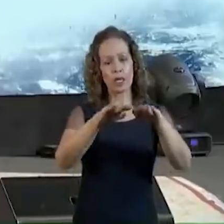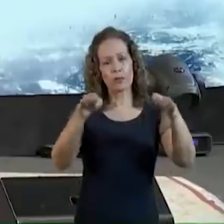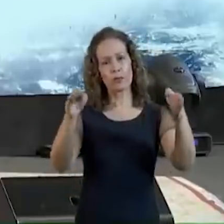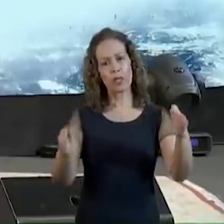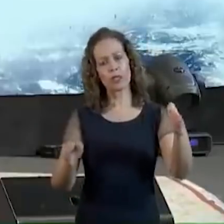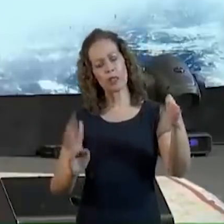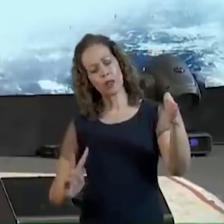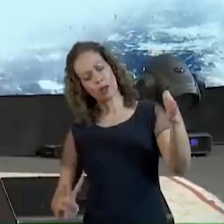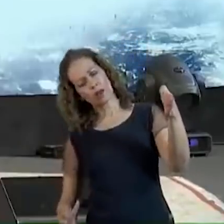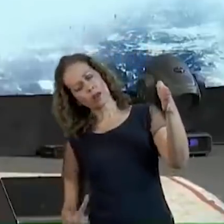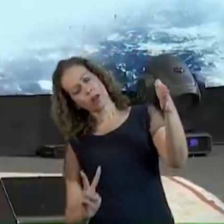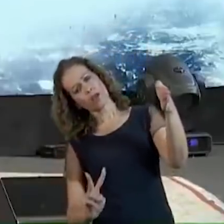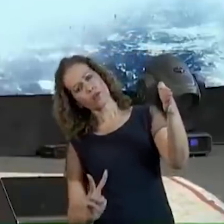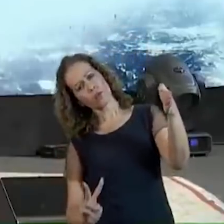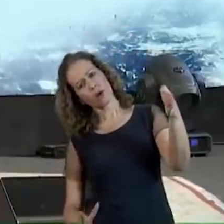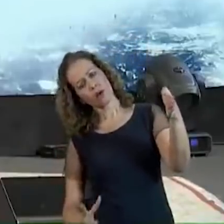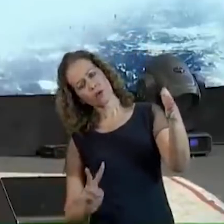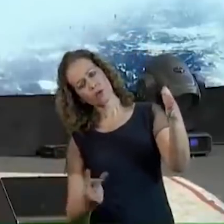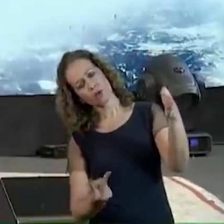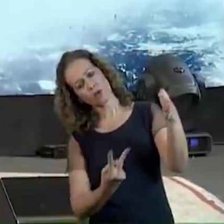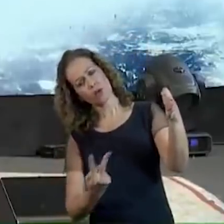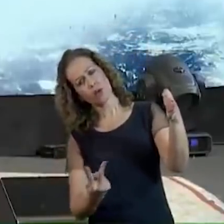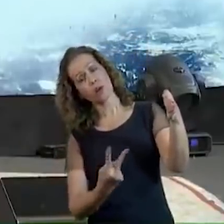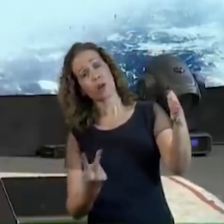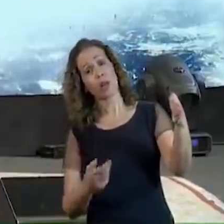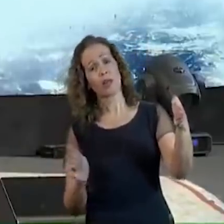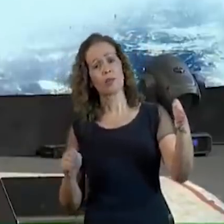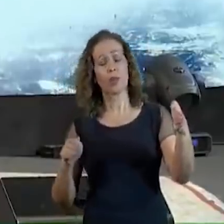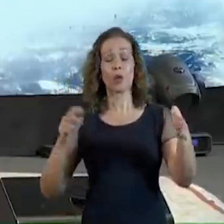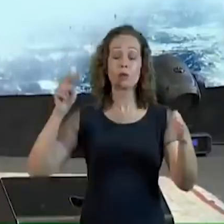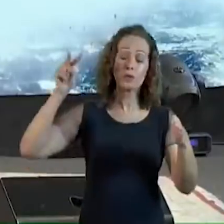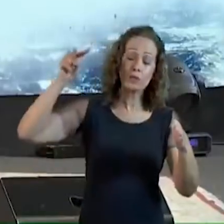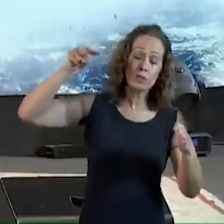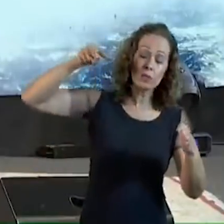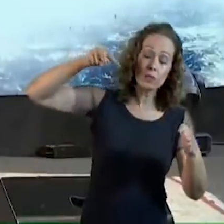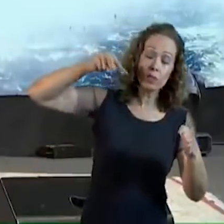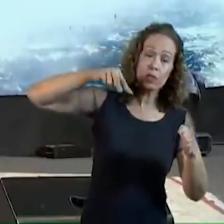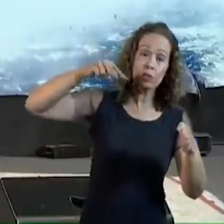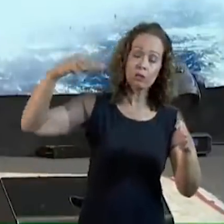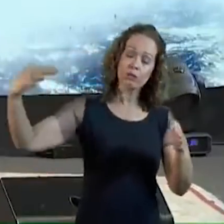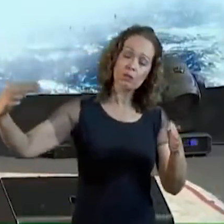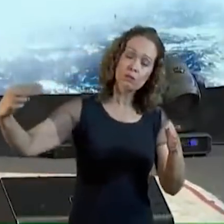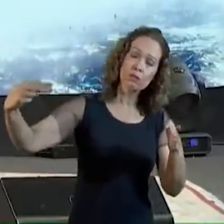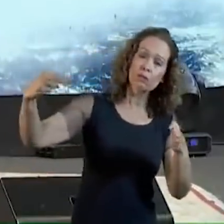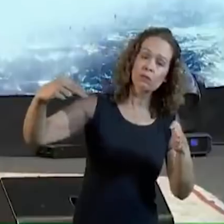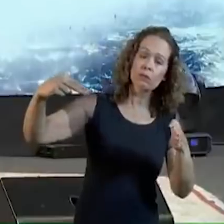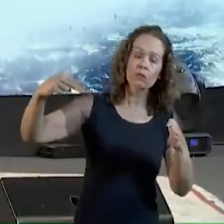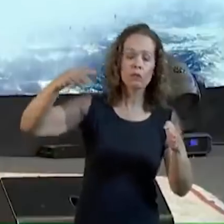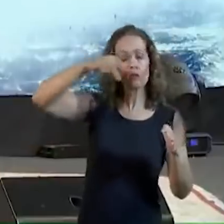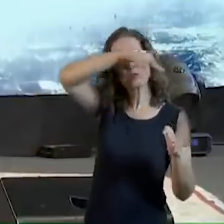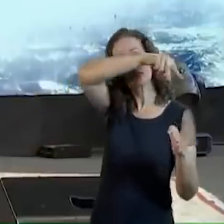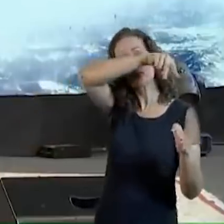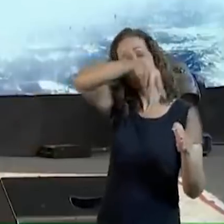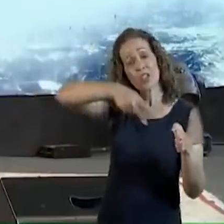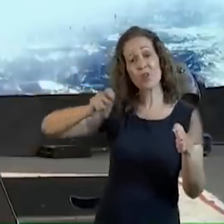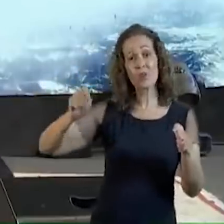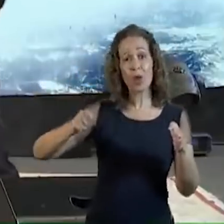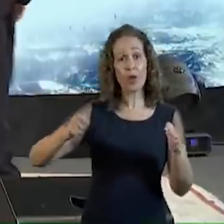E olhar E ficar vendo o fundo Da mesinha Posso ver essa mesinha daqui Posso olhar ela de cima Mas quando você sobe